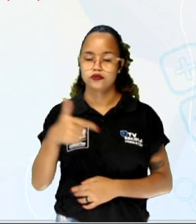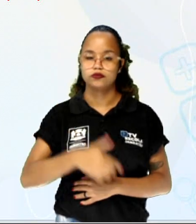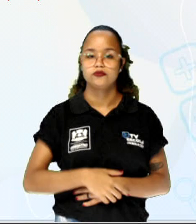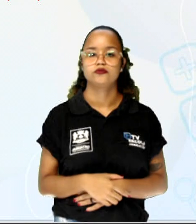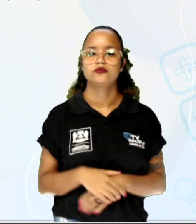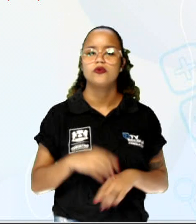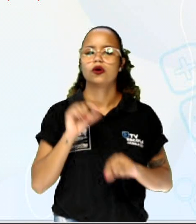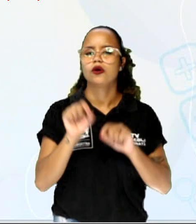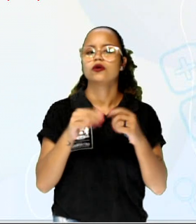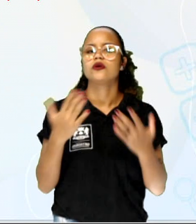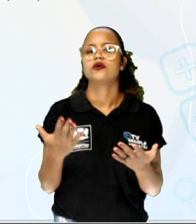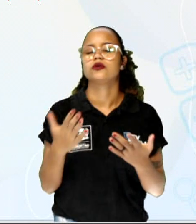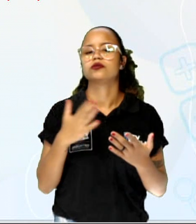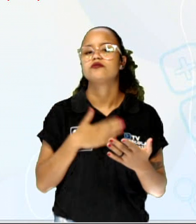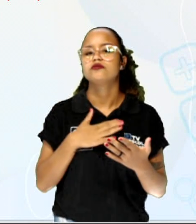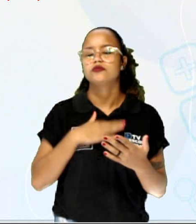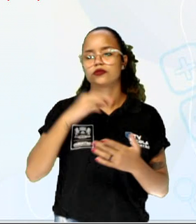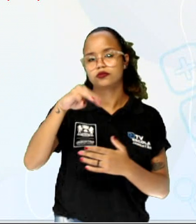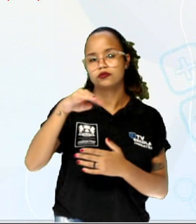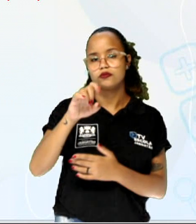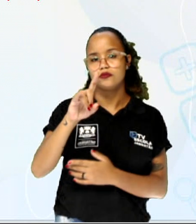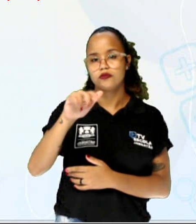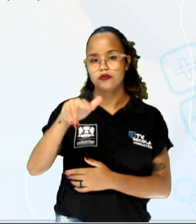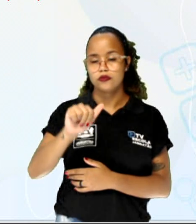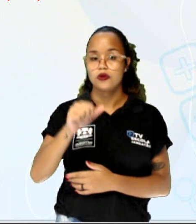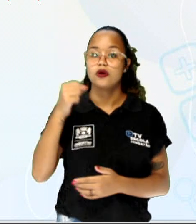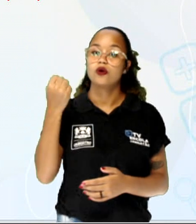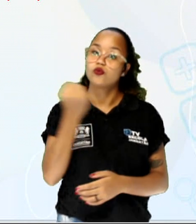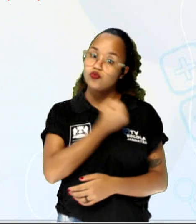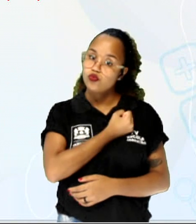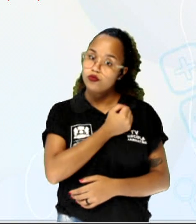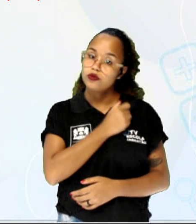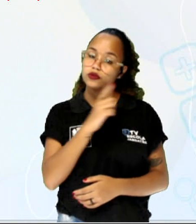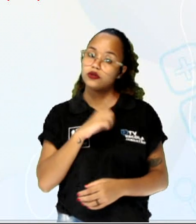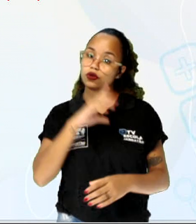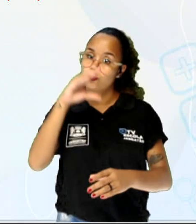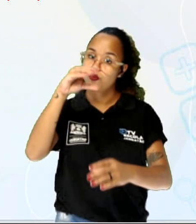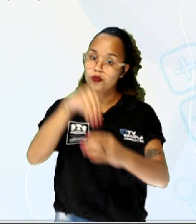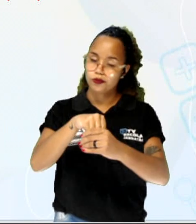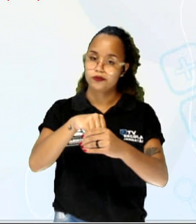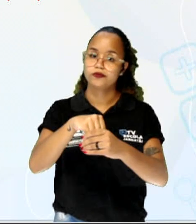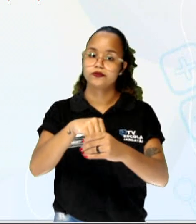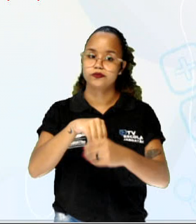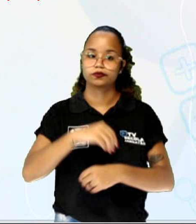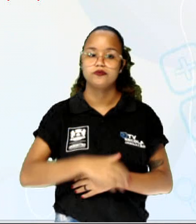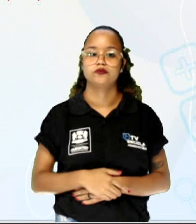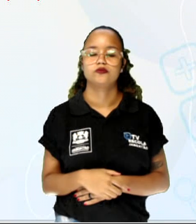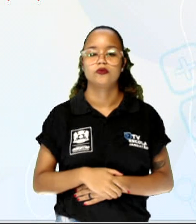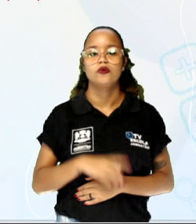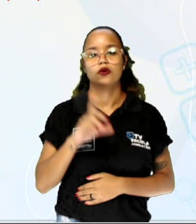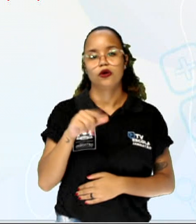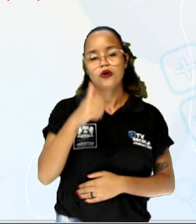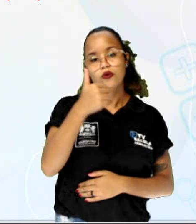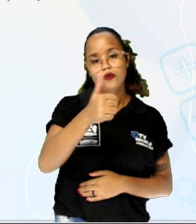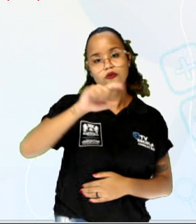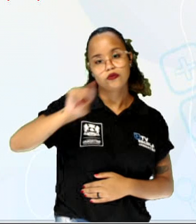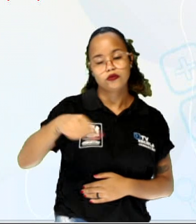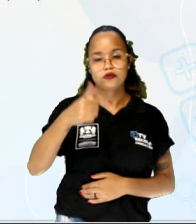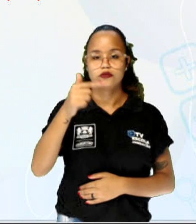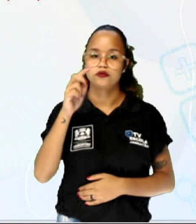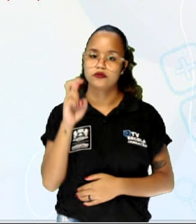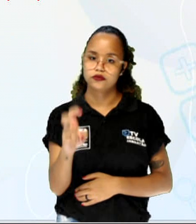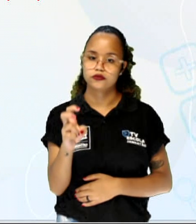Quem é que vai ser minha mediana? Vai ser justamente o número que está no centro do conjunto. Então a mediana aqui vai ser 1